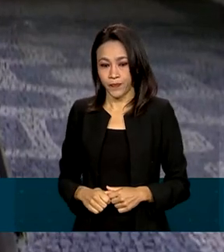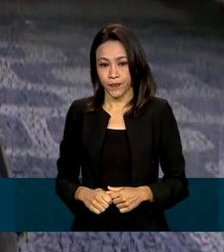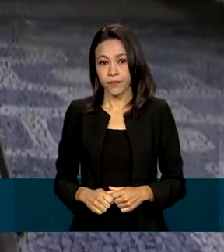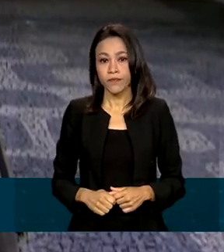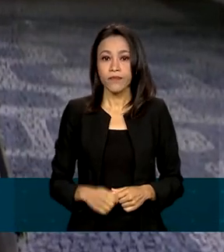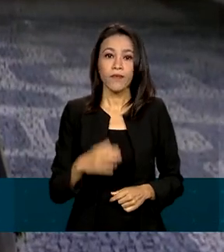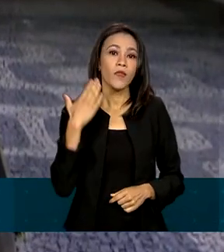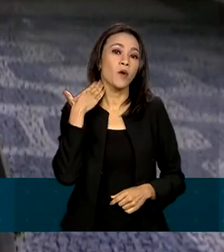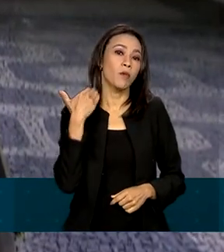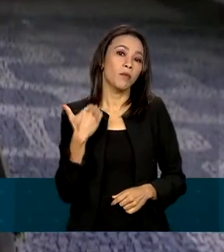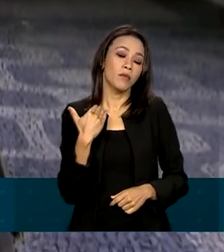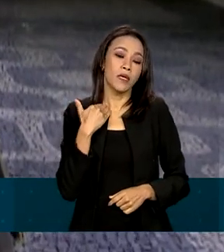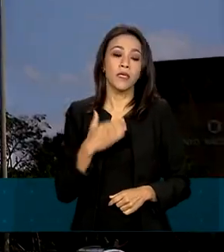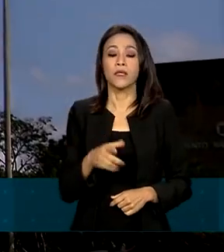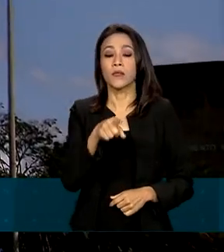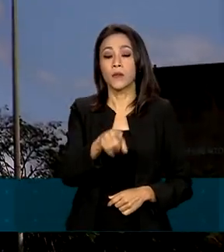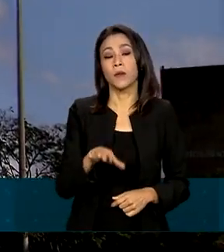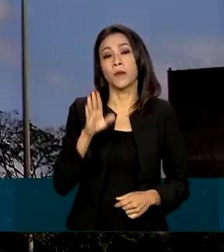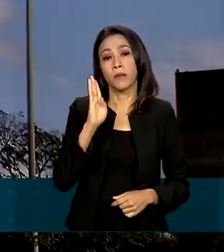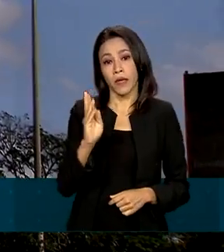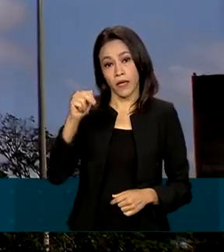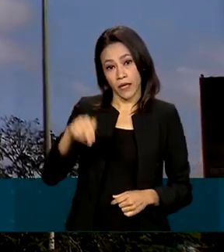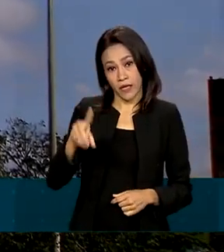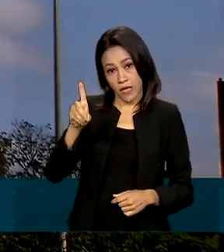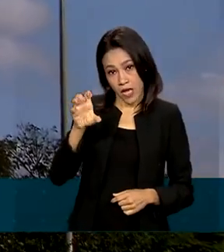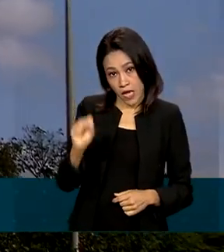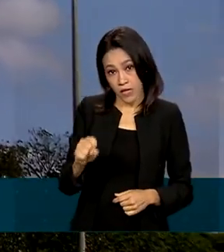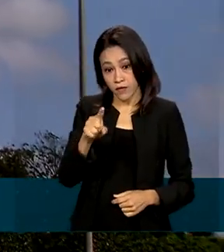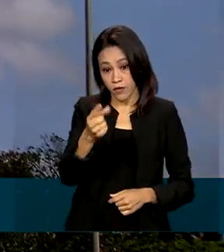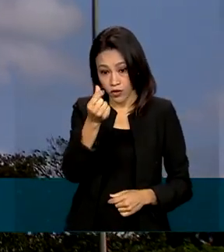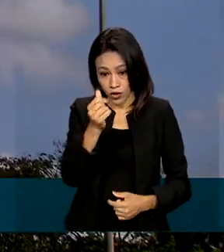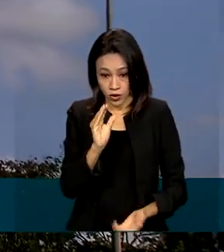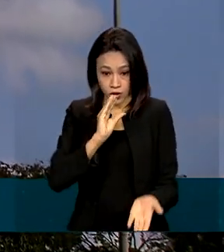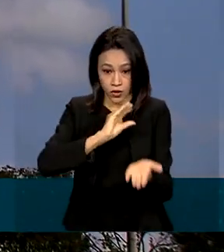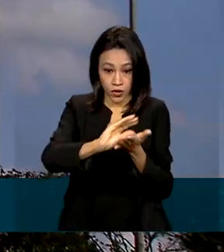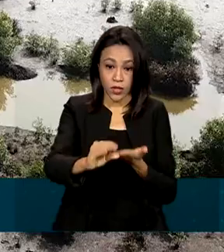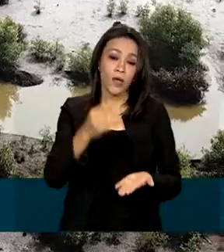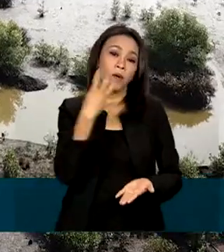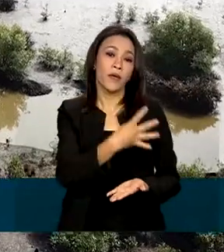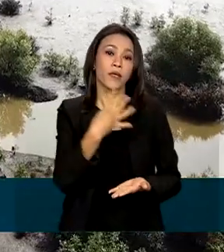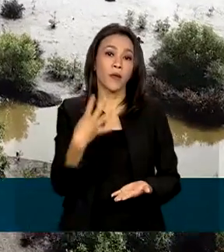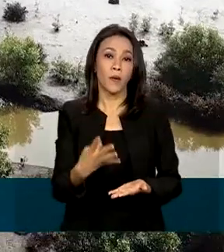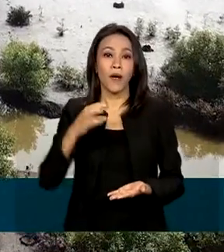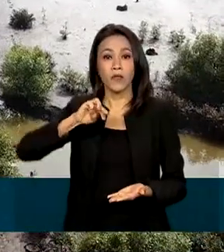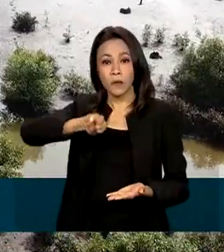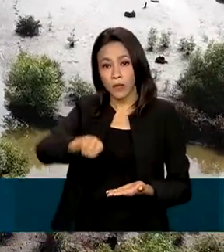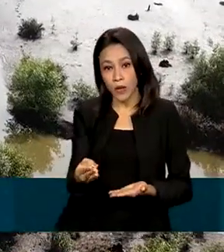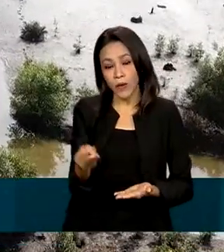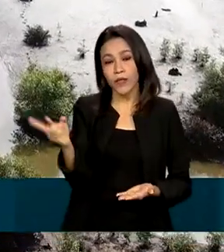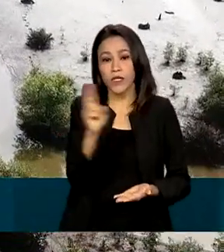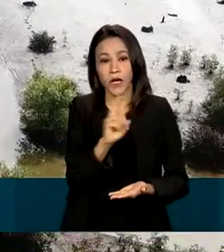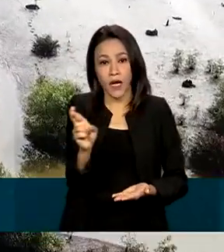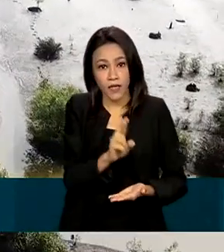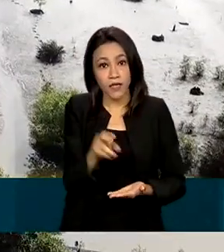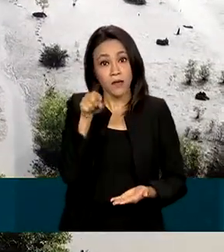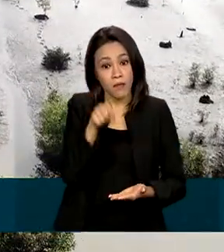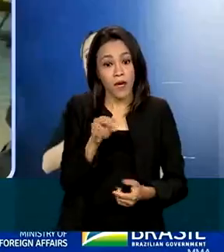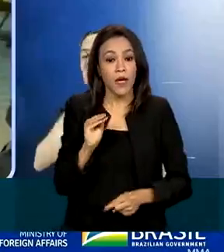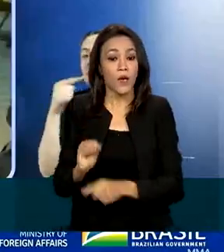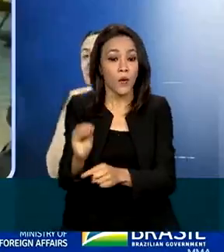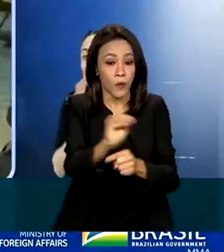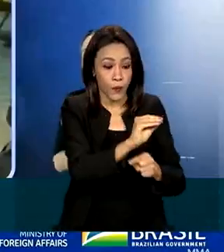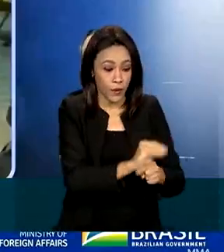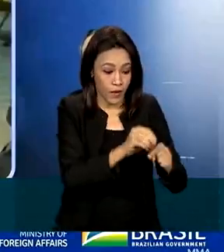BNDES e Petrobras vão investir mais de 44 milhões de reais em ações de preservação de mangues.